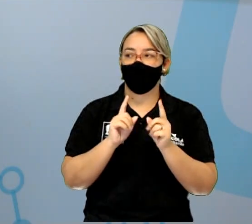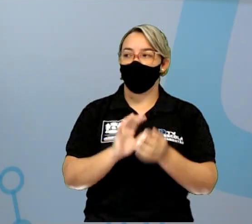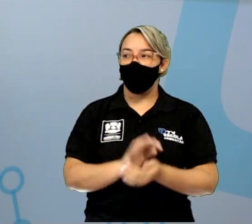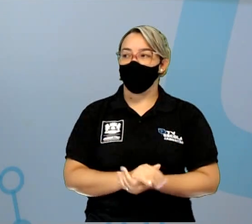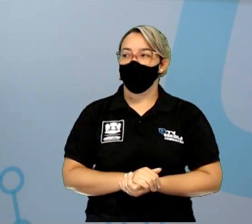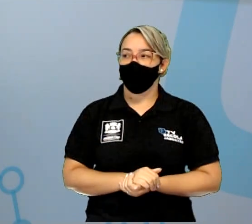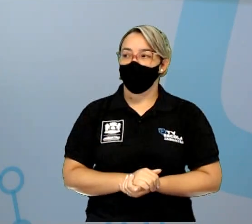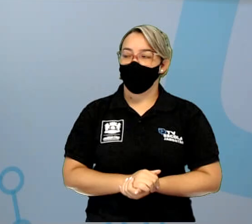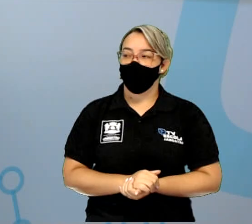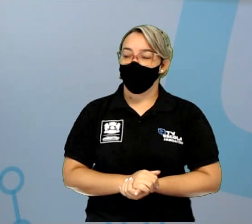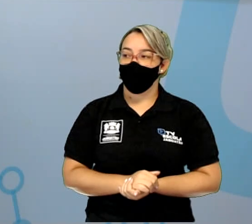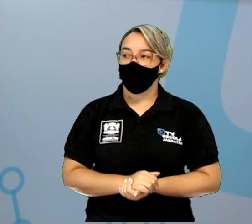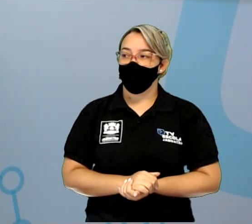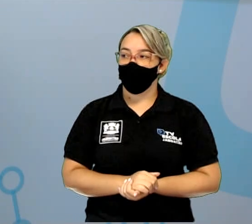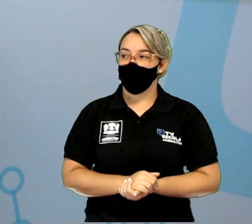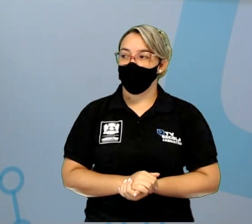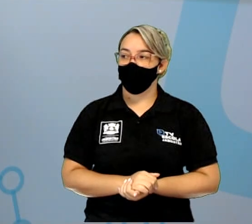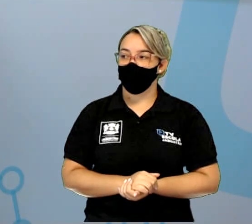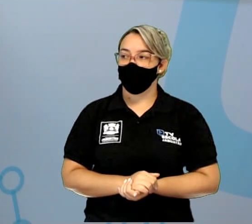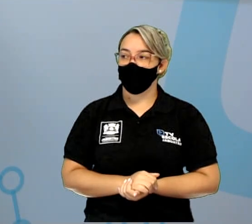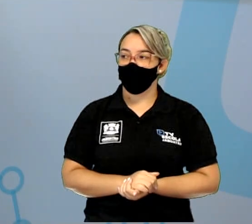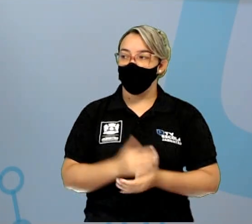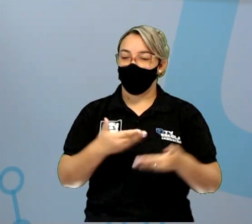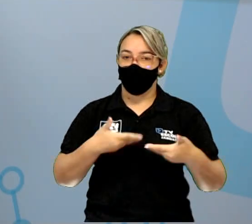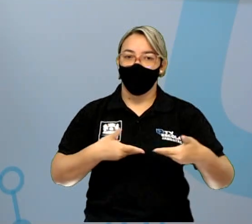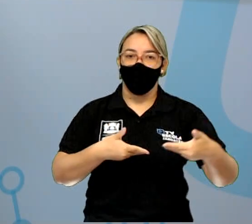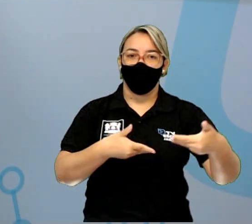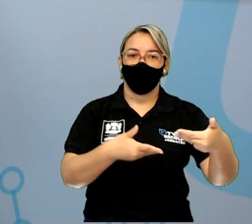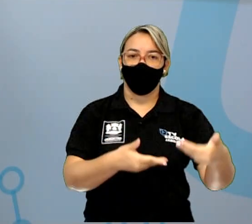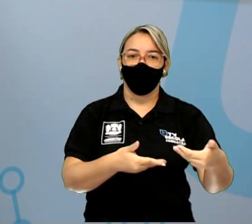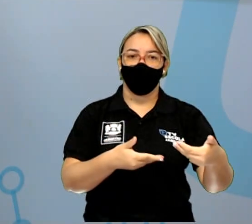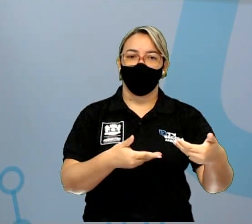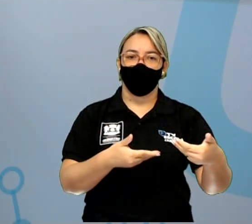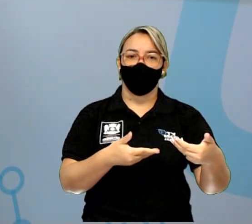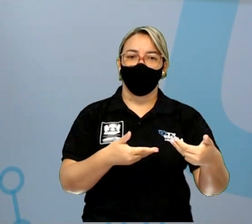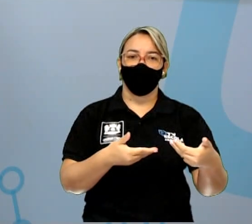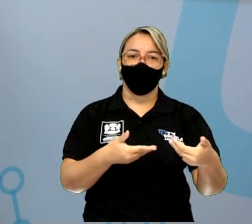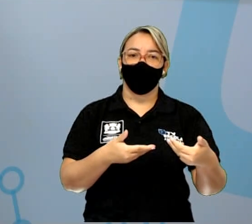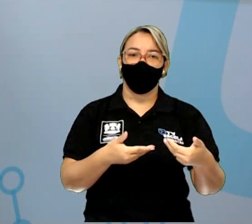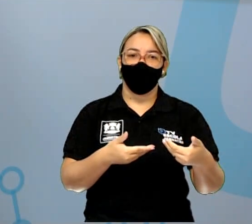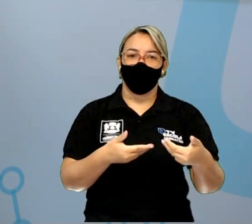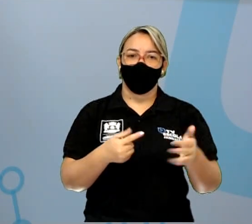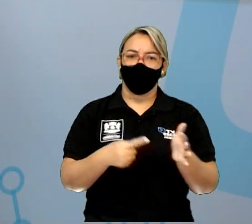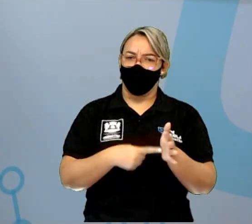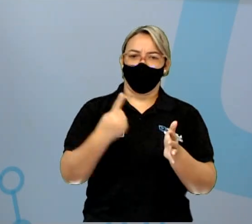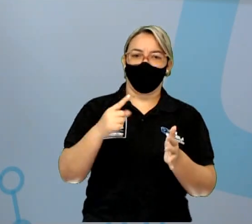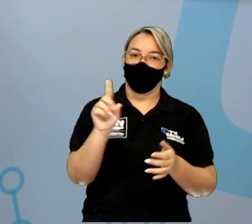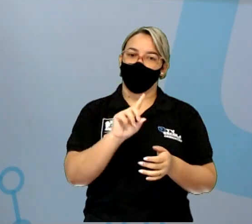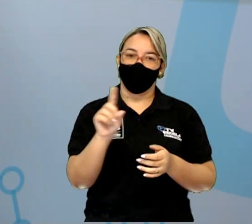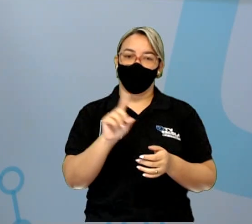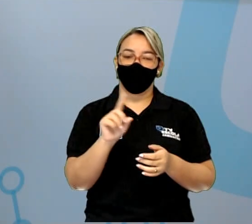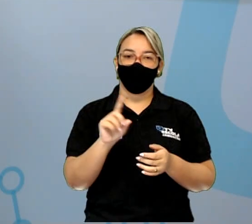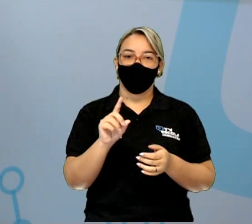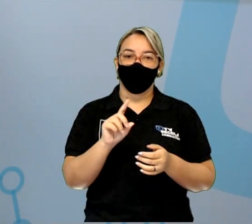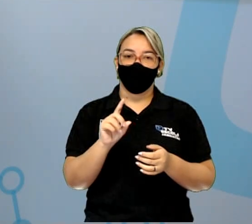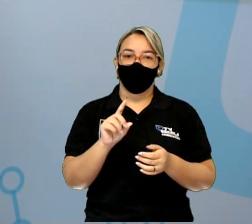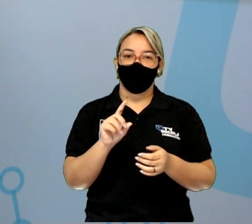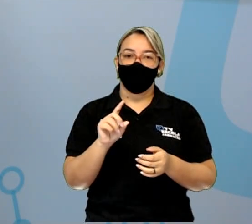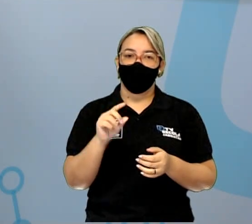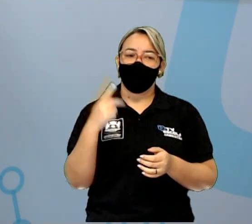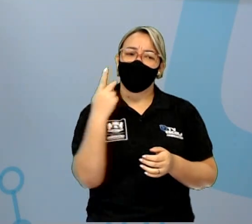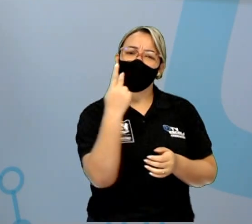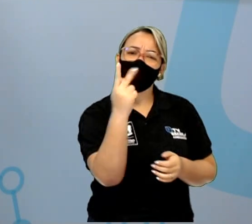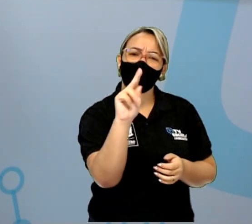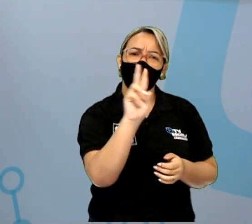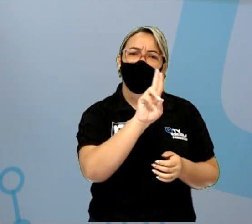e aí o convite vai ser, não vai ser na primeira pessoa, tá certo? Vai botar o seu nome. Então,